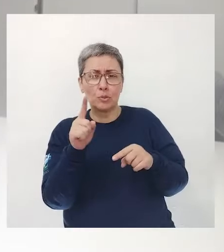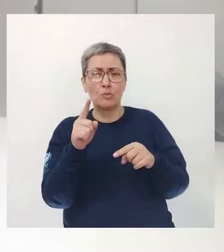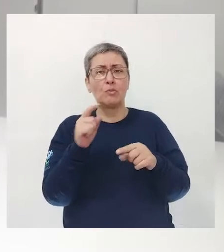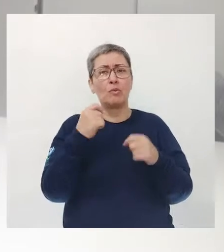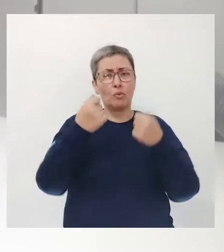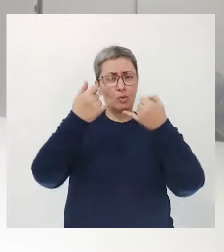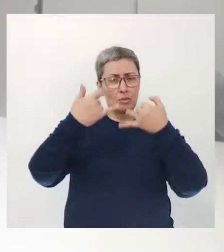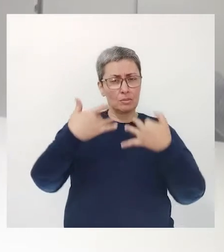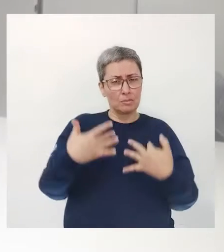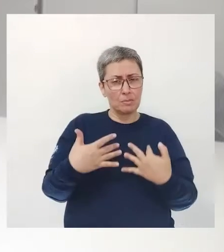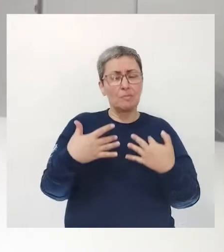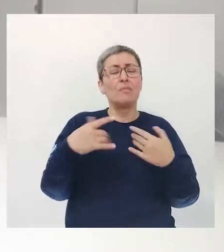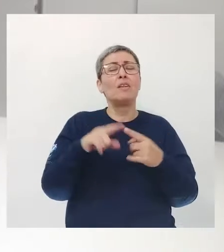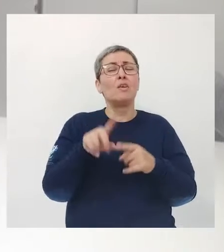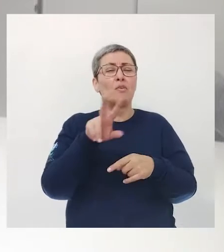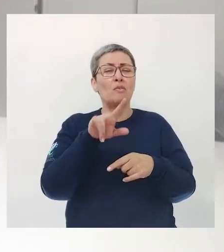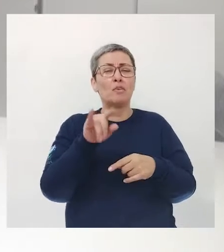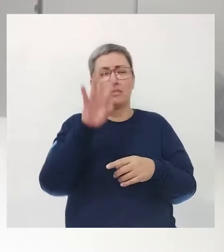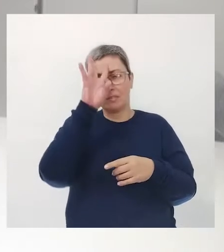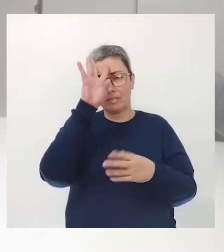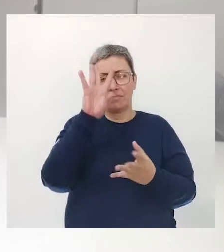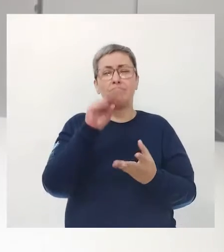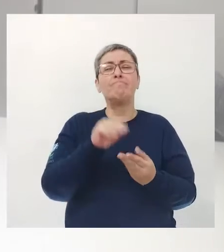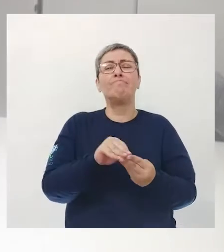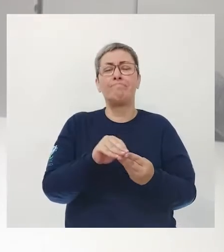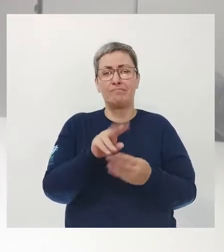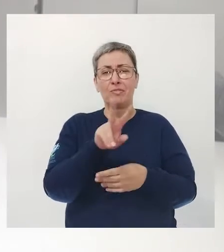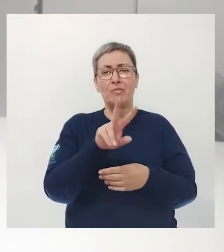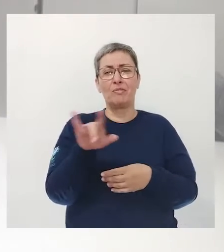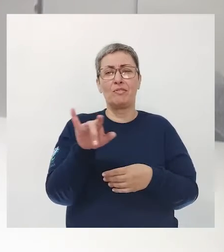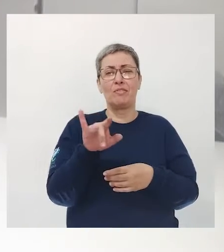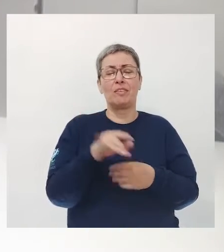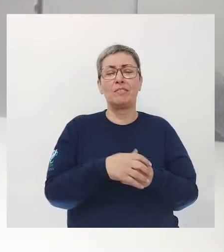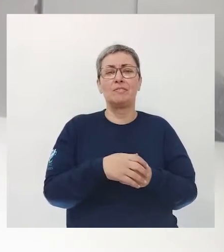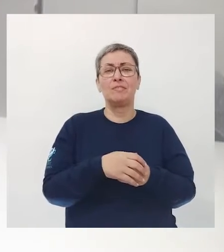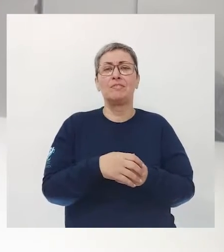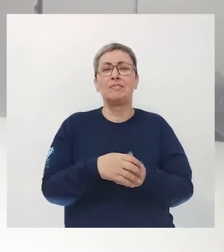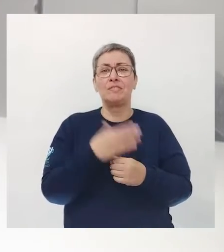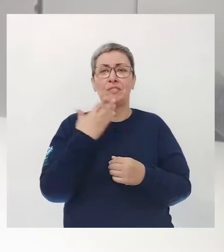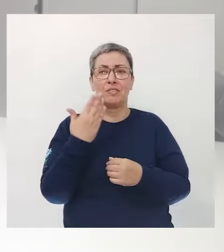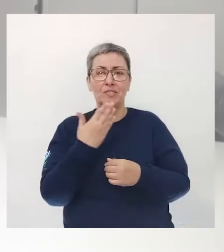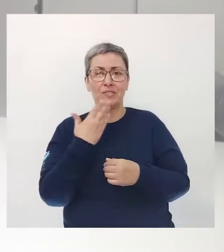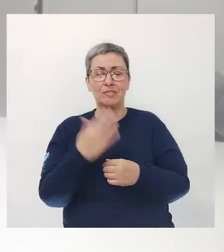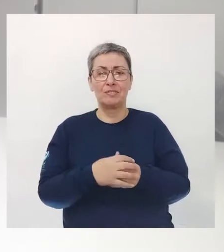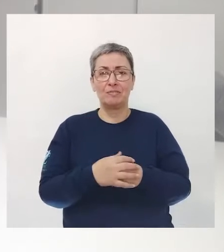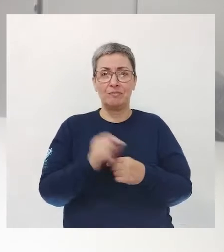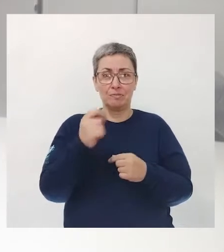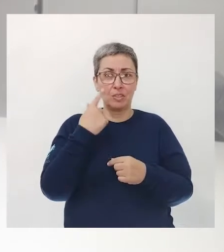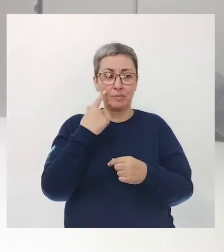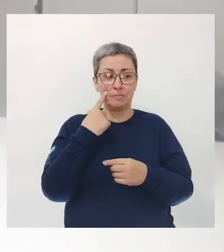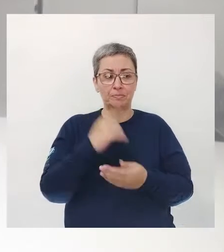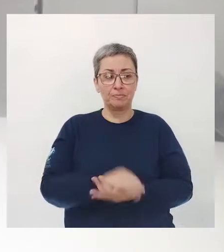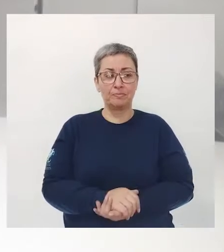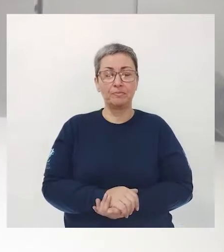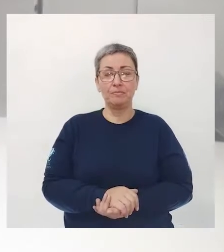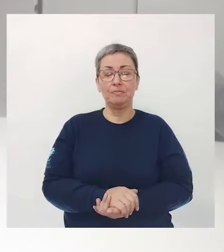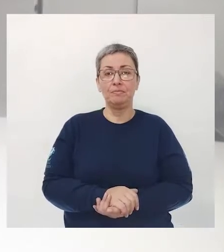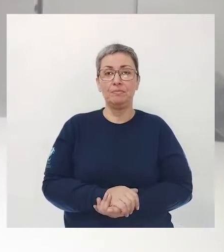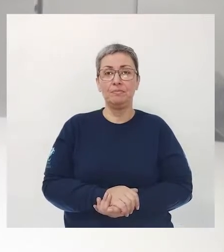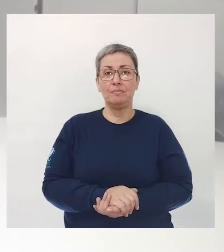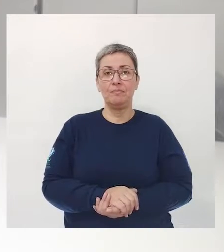eu descrever aqui para você, você vai facilitar aí. Veja só.